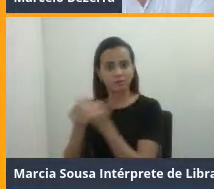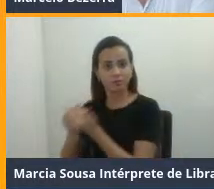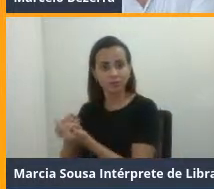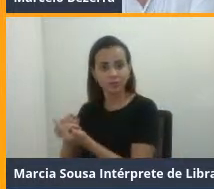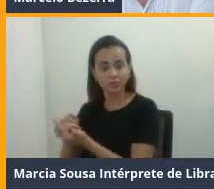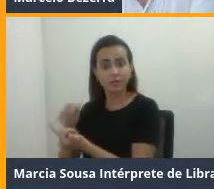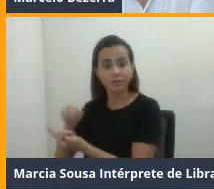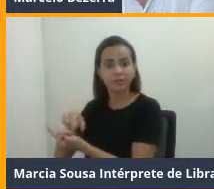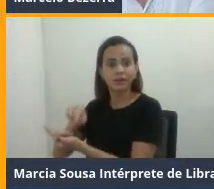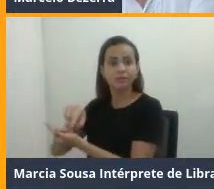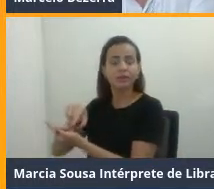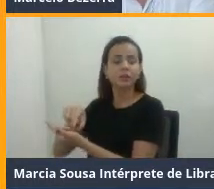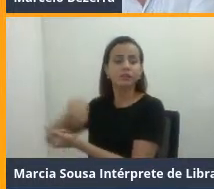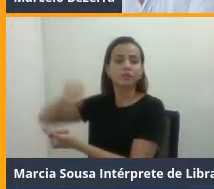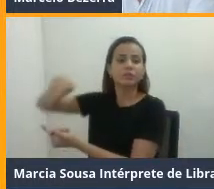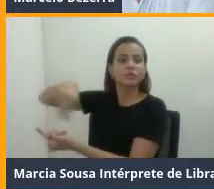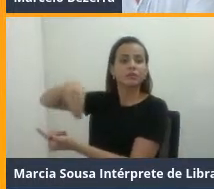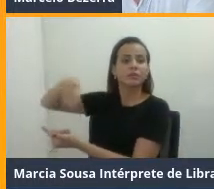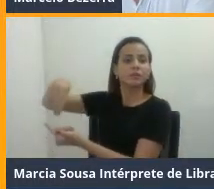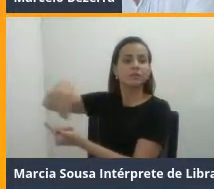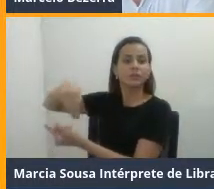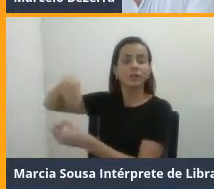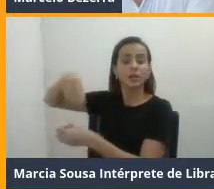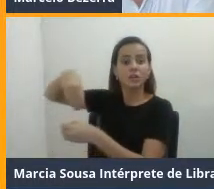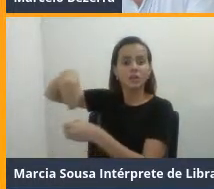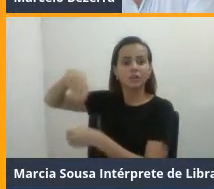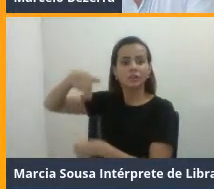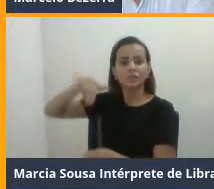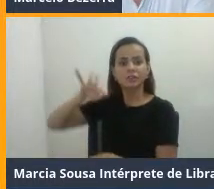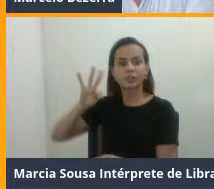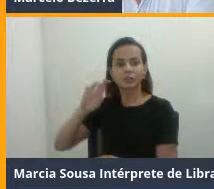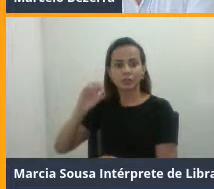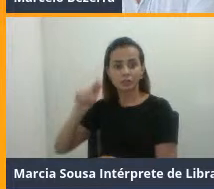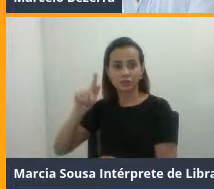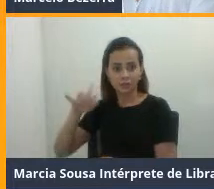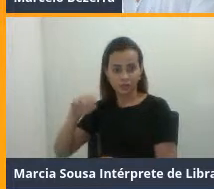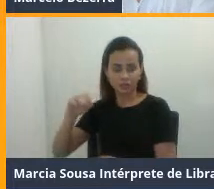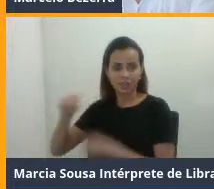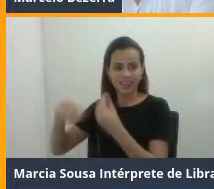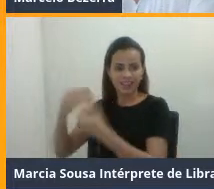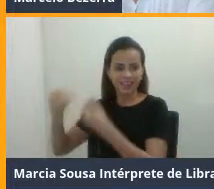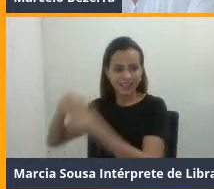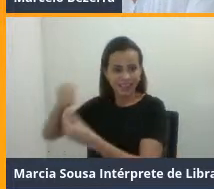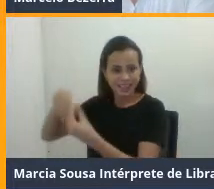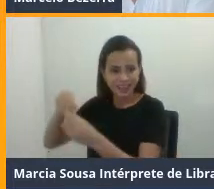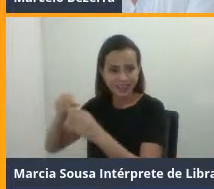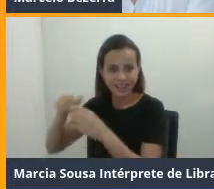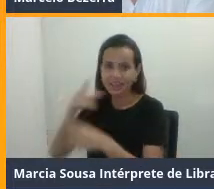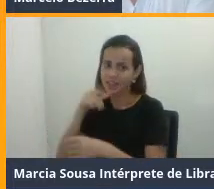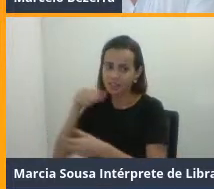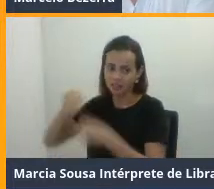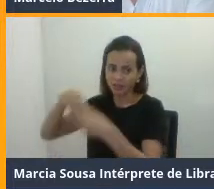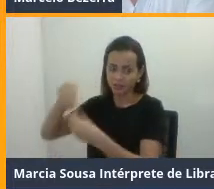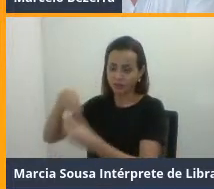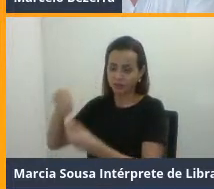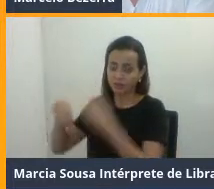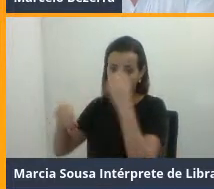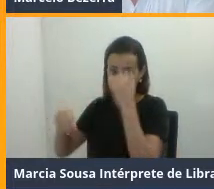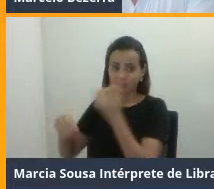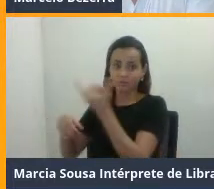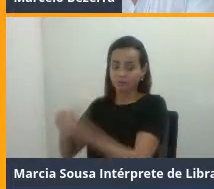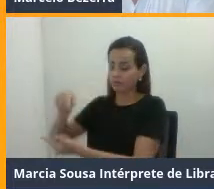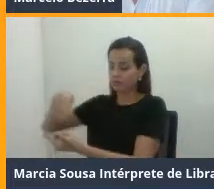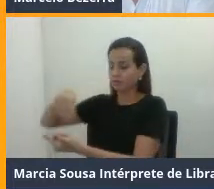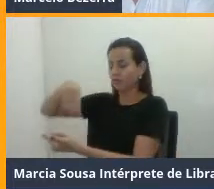para o nitrogênio líquido. É claro que o processo é um pouco mais complexo, né? Então, uma vez que ele estoura um nitrogênio